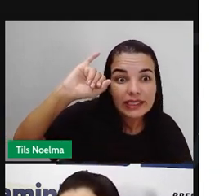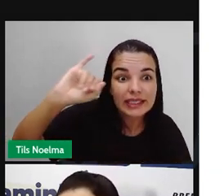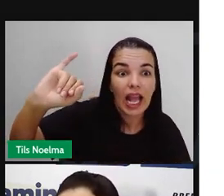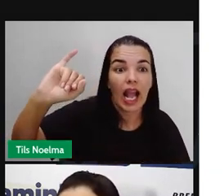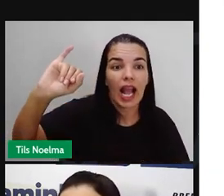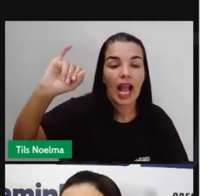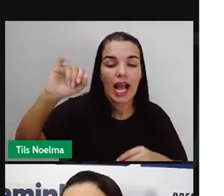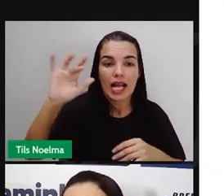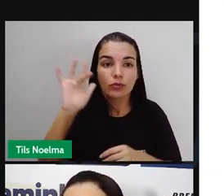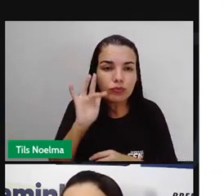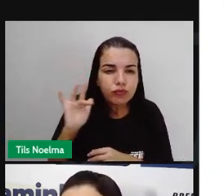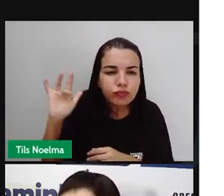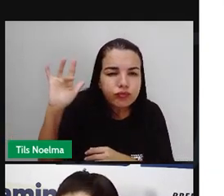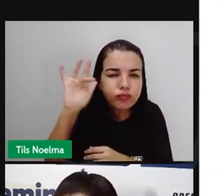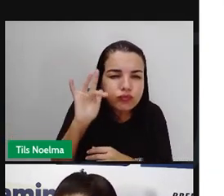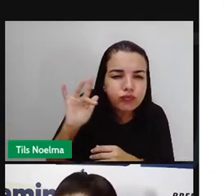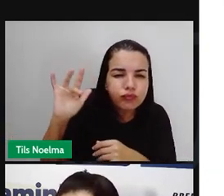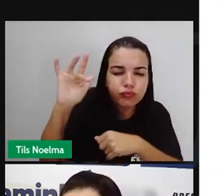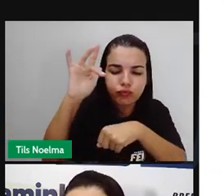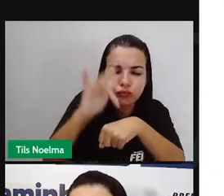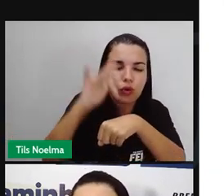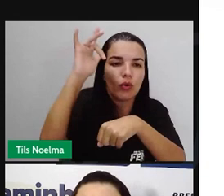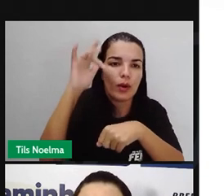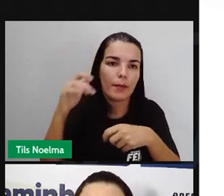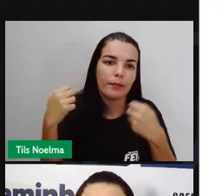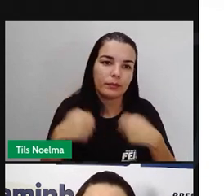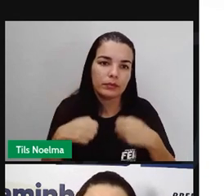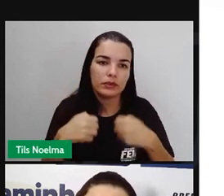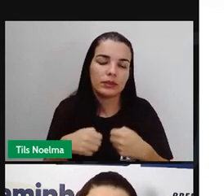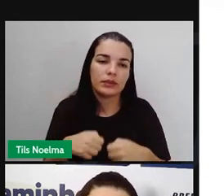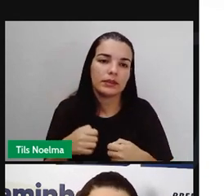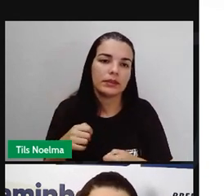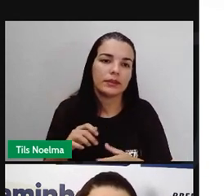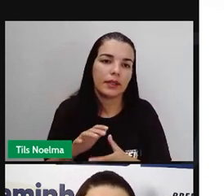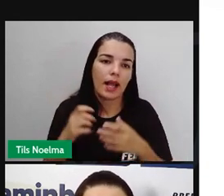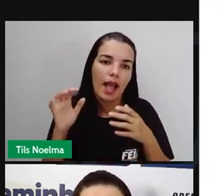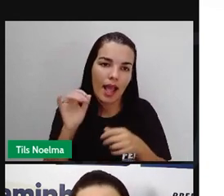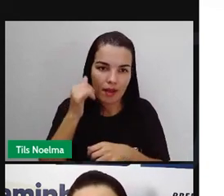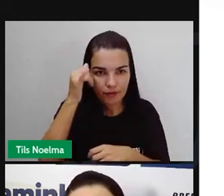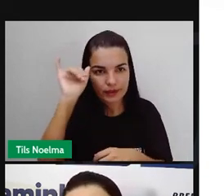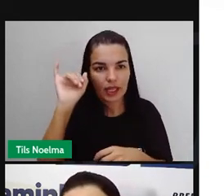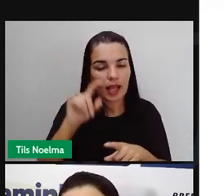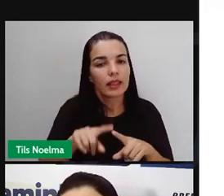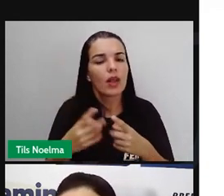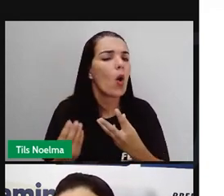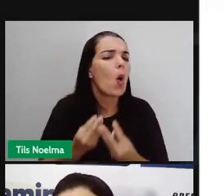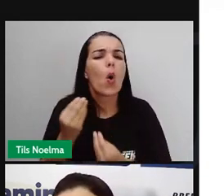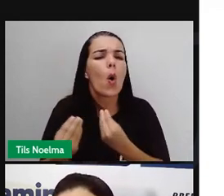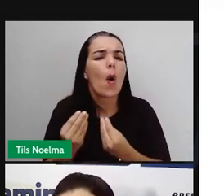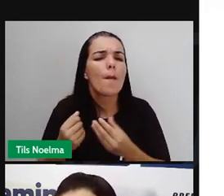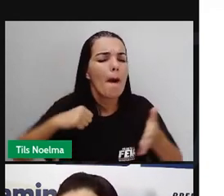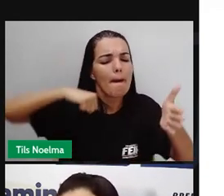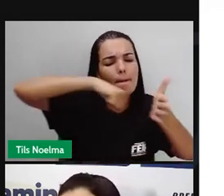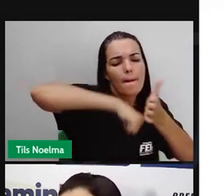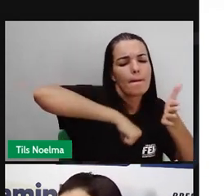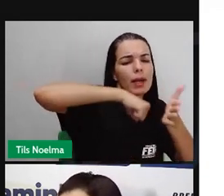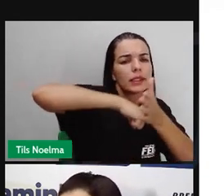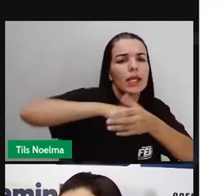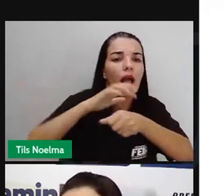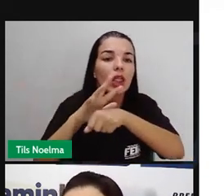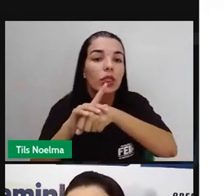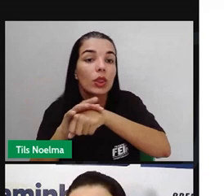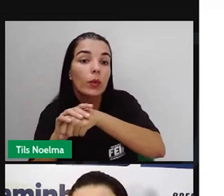contaminados por esse vírus a partir da picada do mosquito. E para a gente combater essa doença,